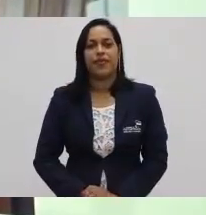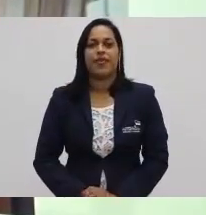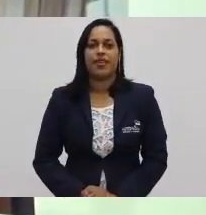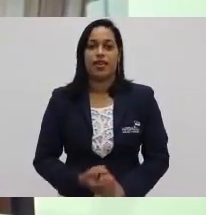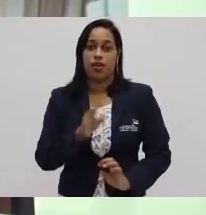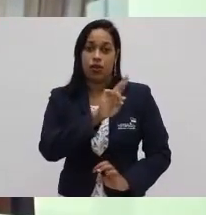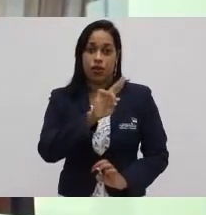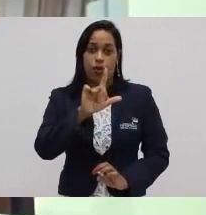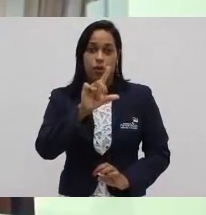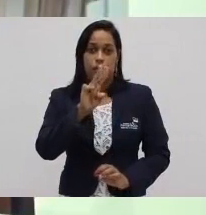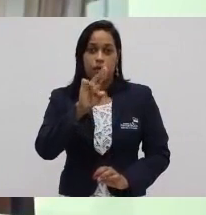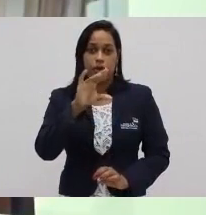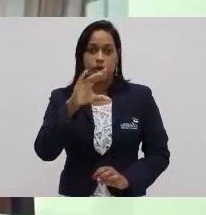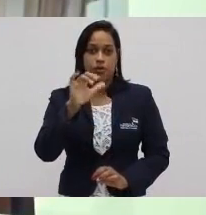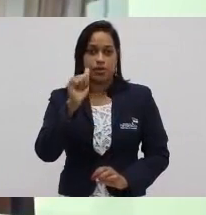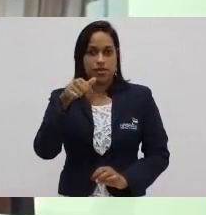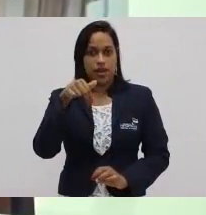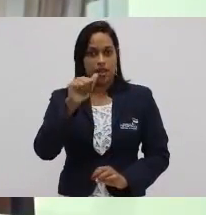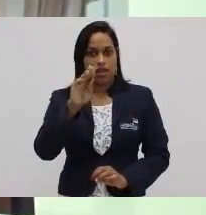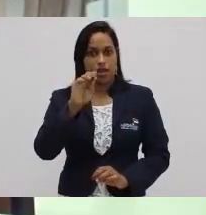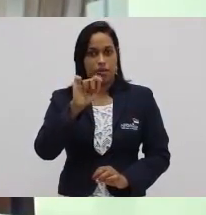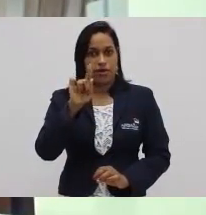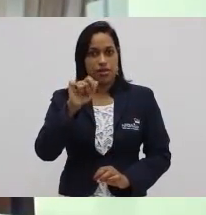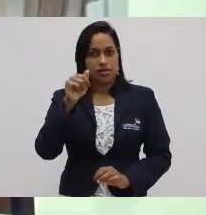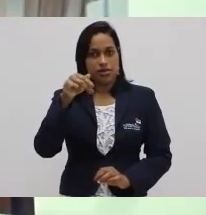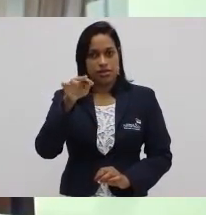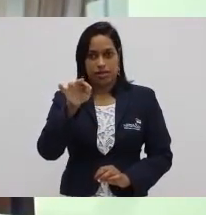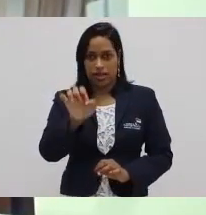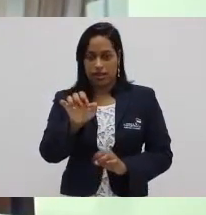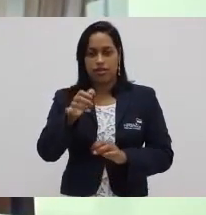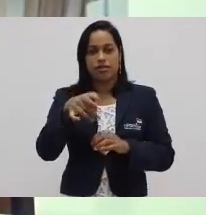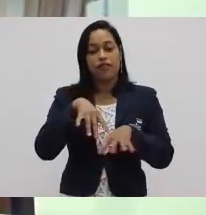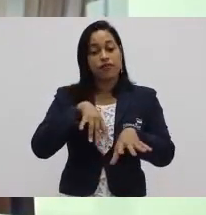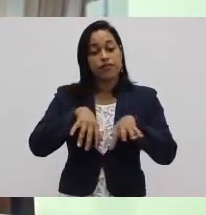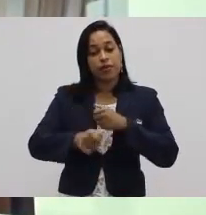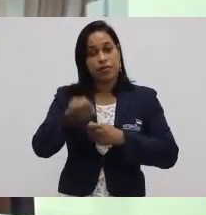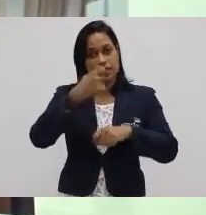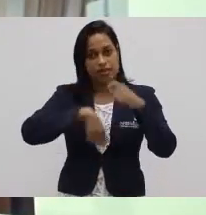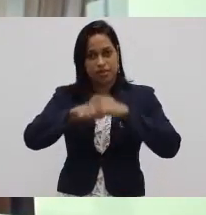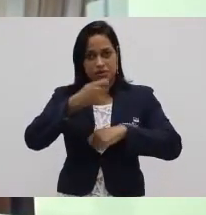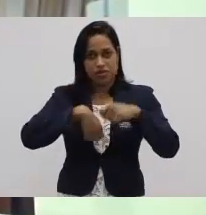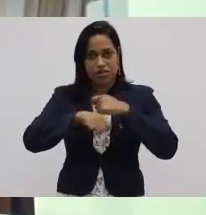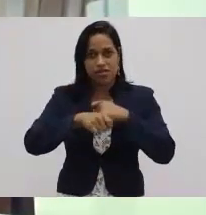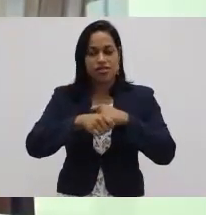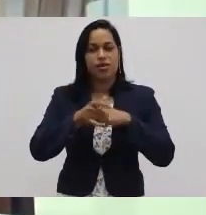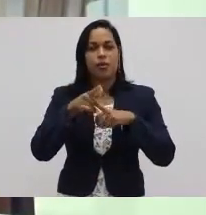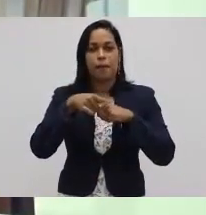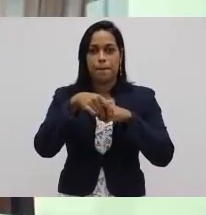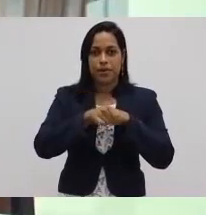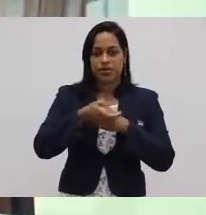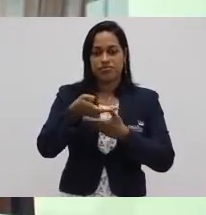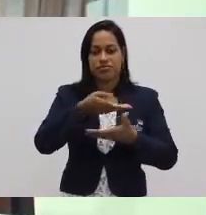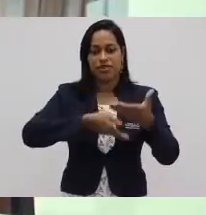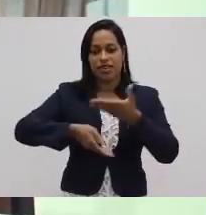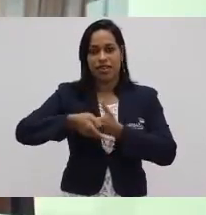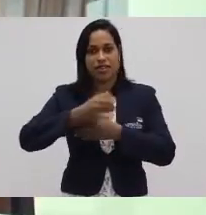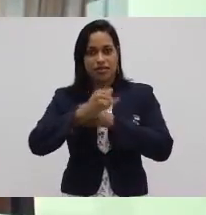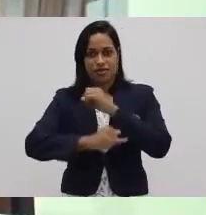Meu nome é Luciana Bazante, eu sou bacharel em Administração, sou especialista em Relações Internacionais,